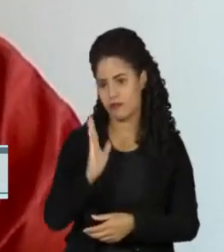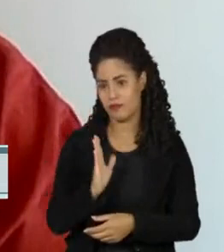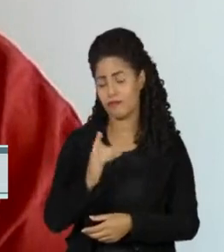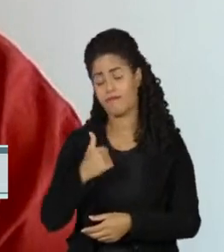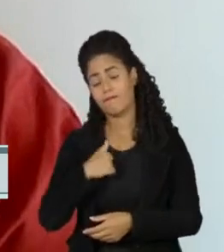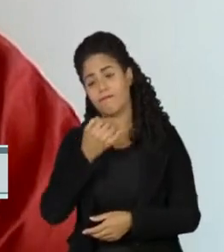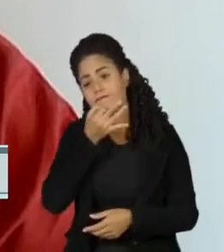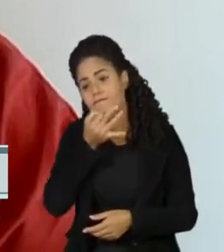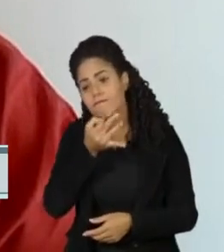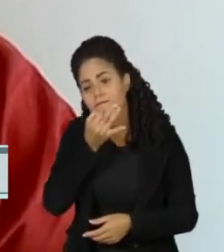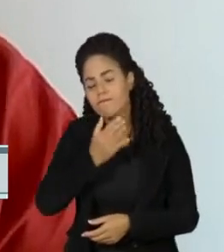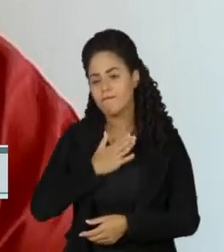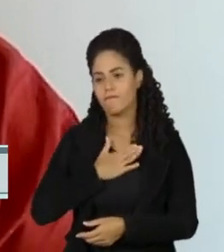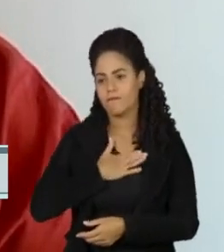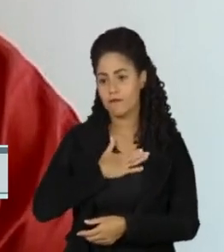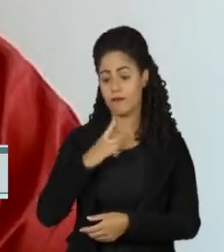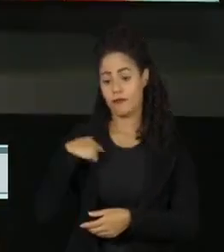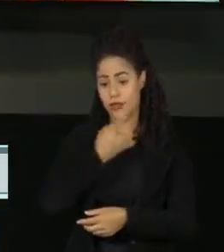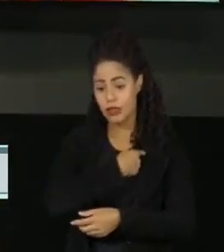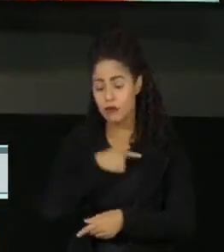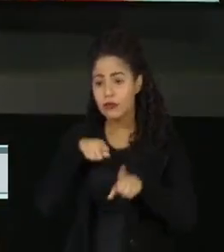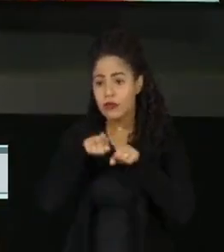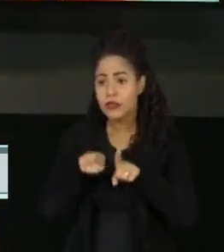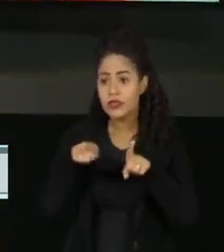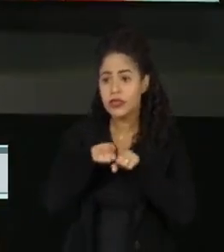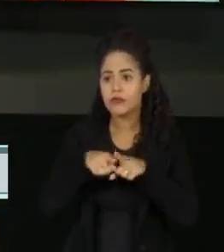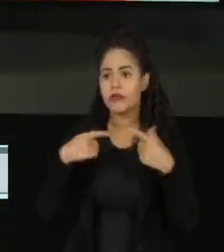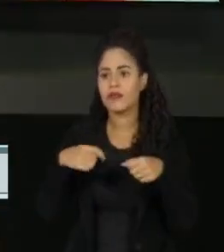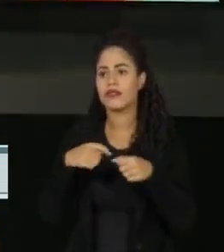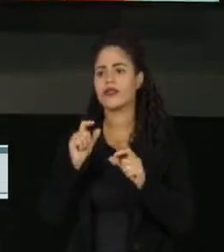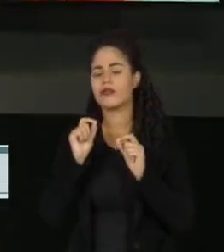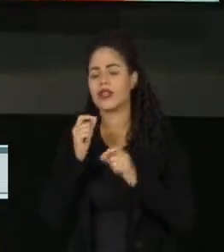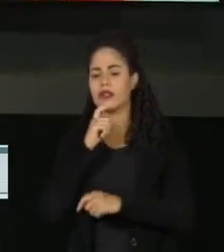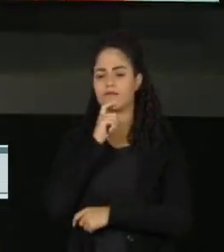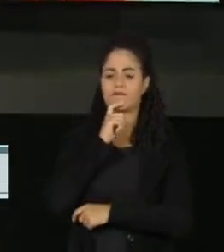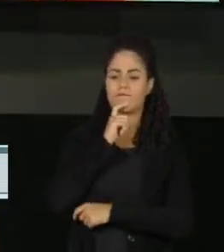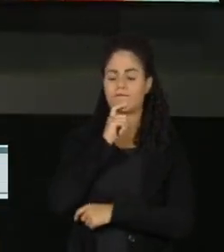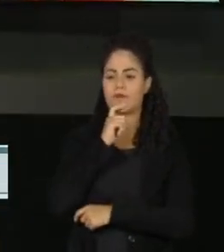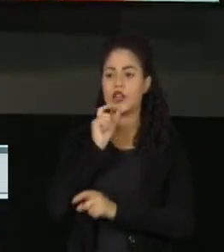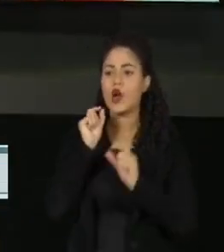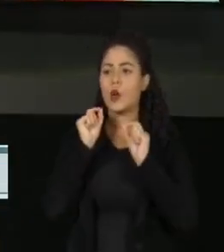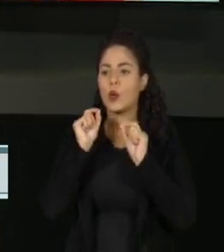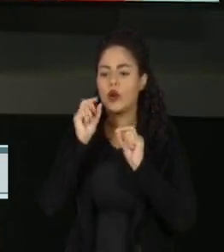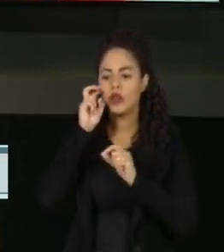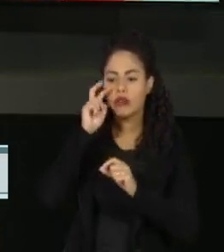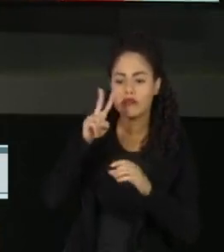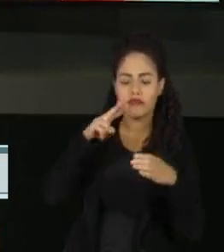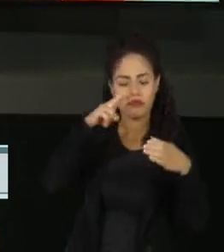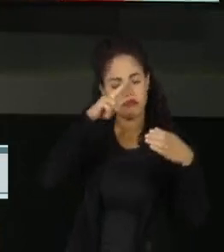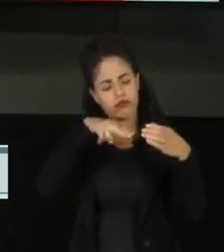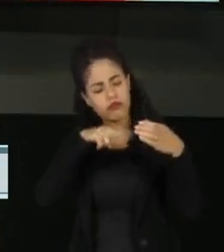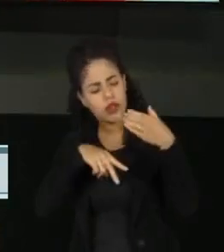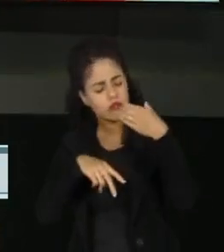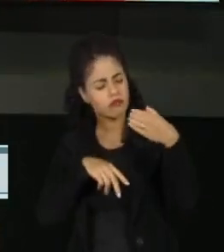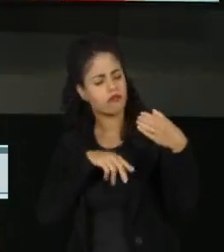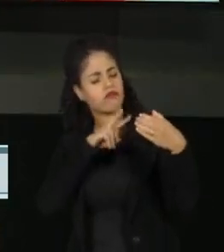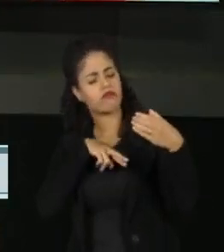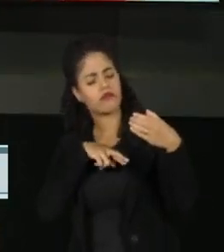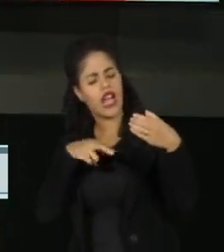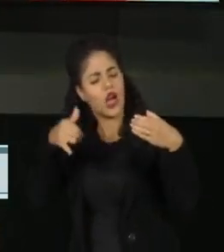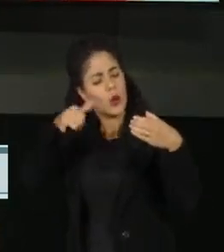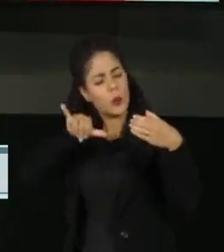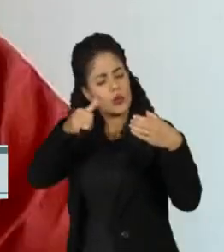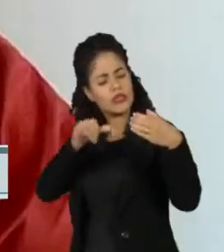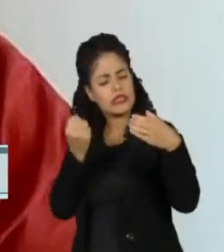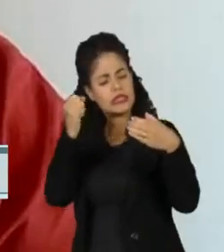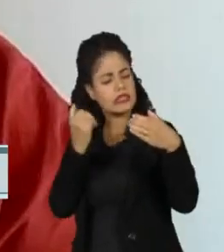acho que a gente tem que, além de taxar produtos, né? A produção de ultraprocessados, mas favorecer a produção